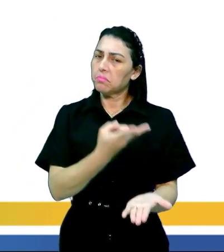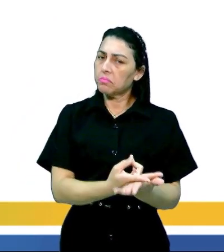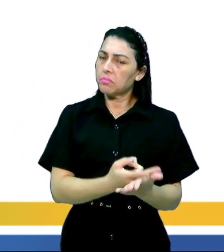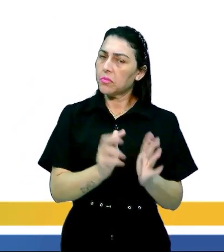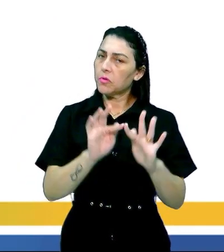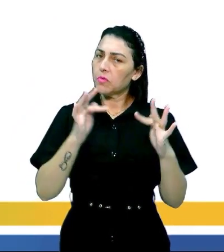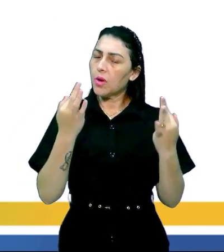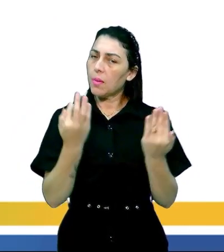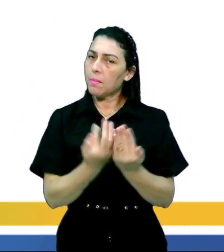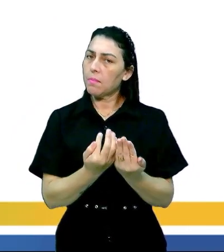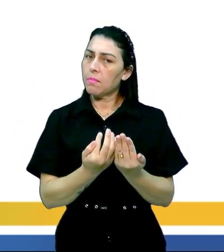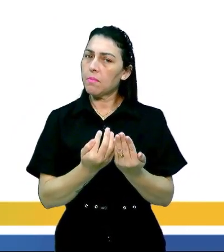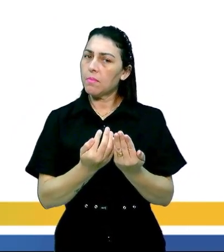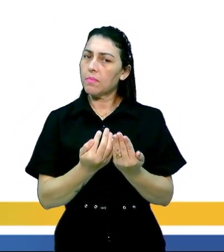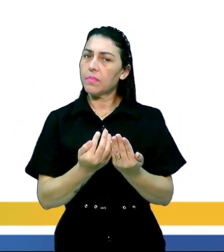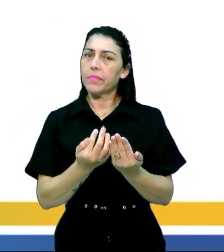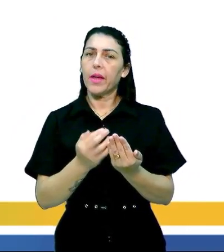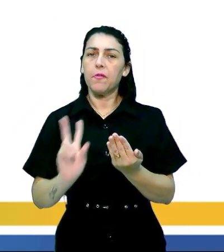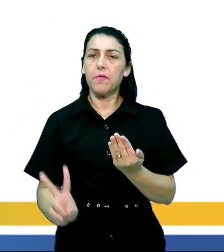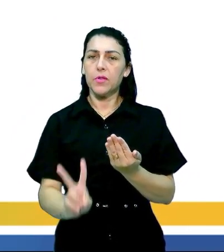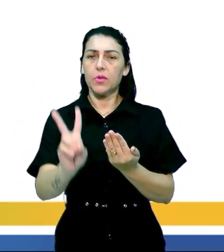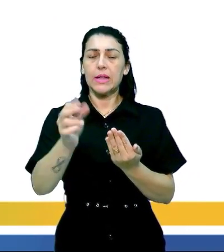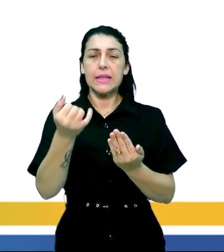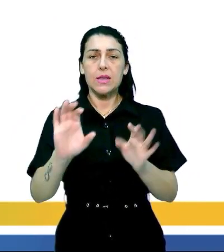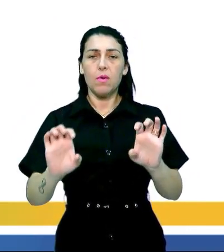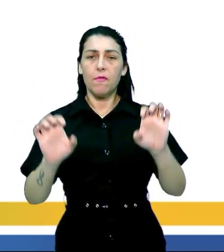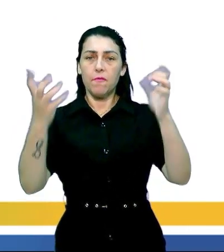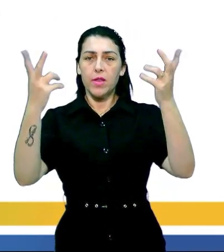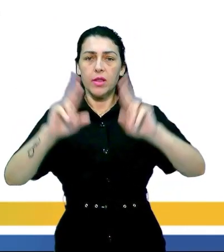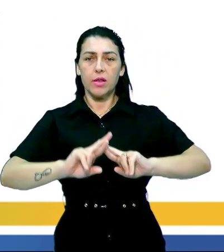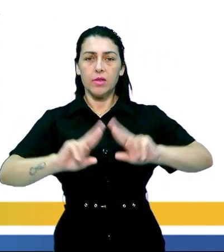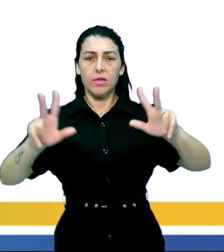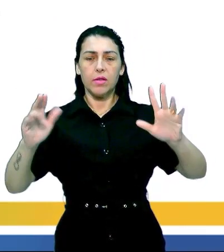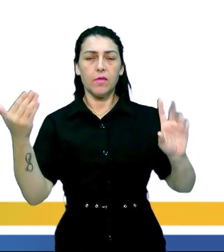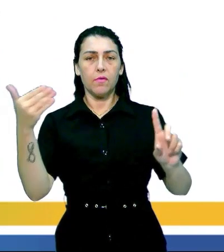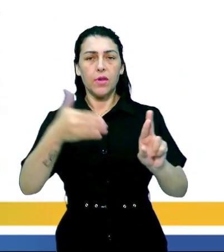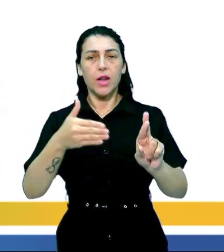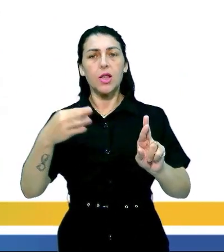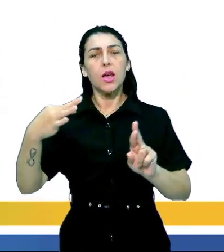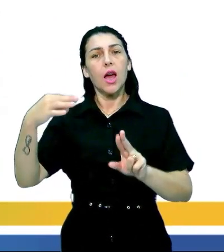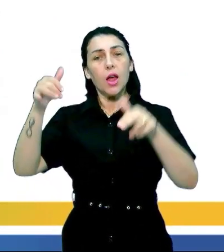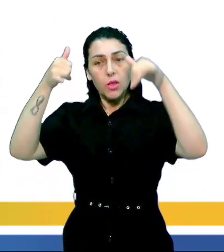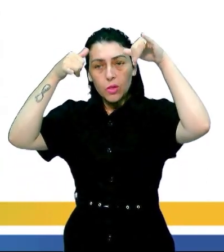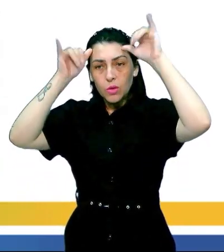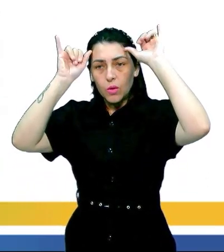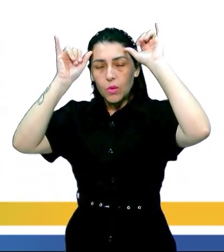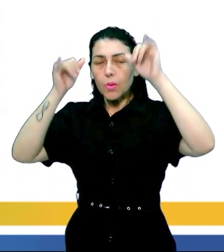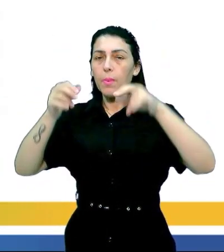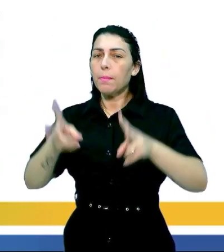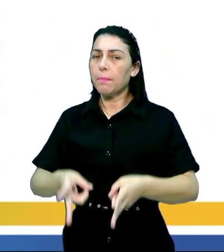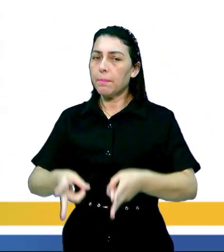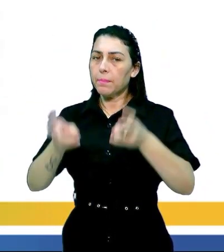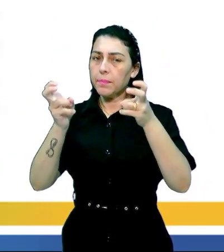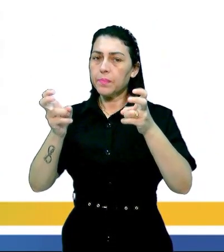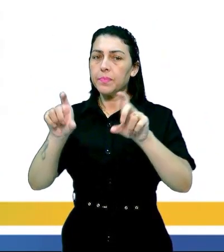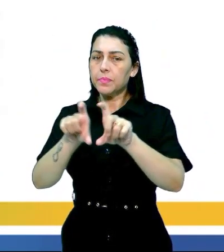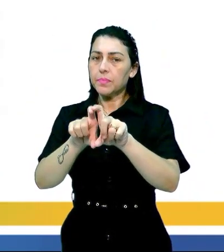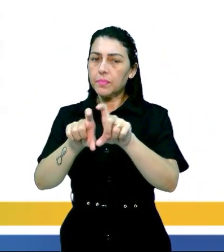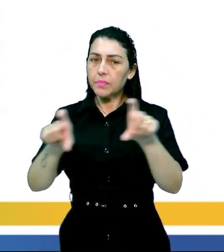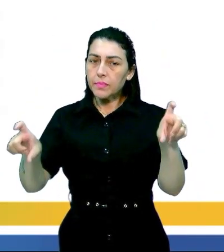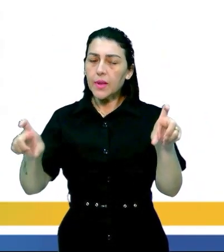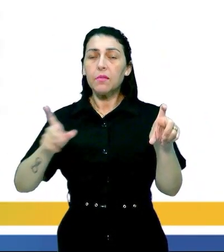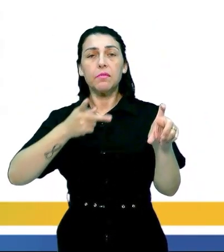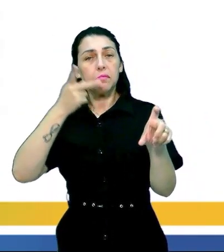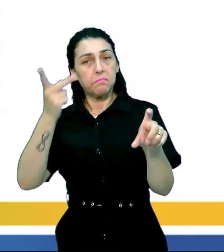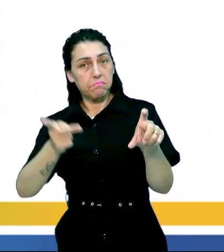né de família real vai atestar a vitória de alguém se a o evento é referente a touro né observe que eu não disse segundo parágrafo